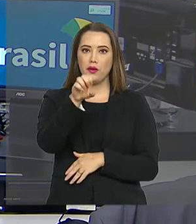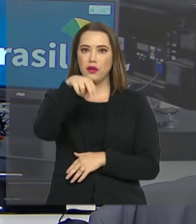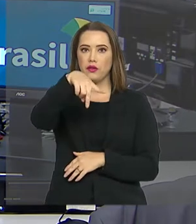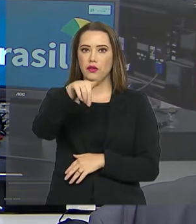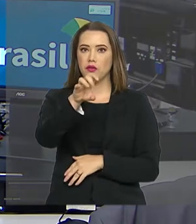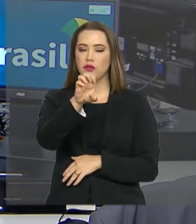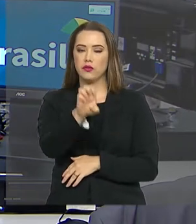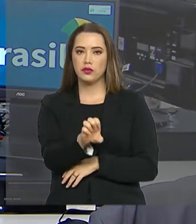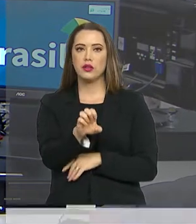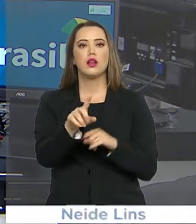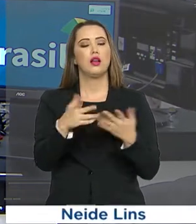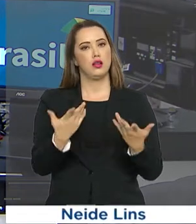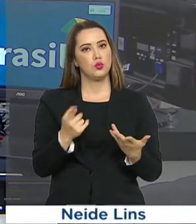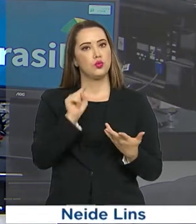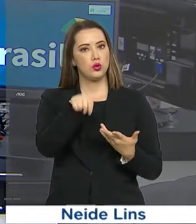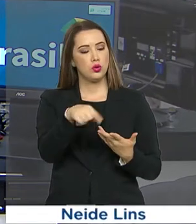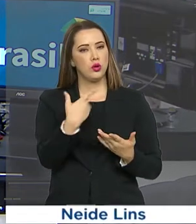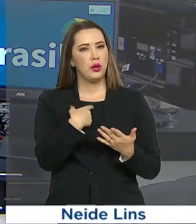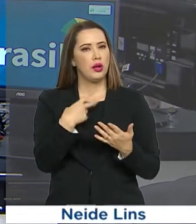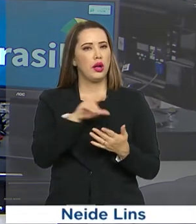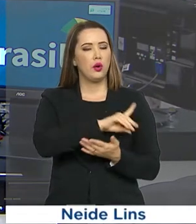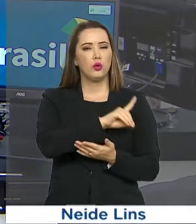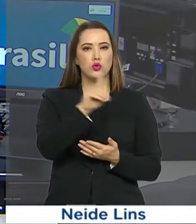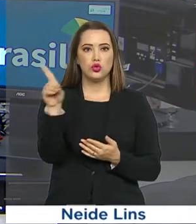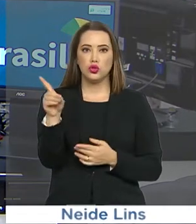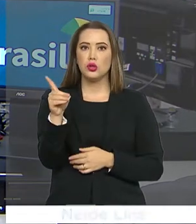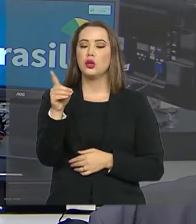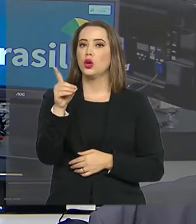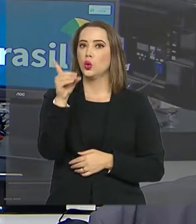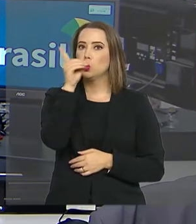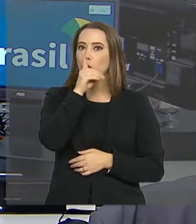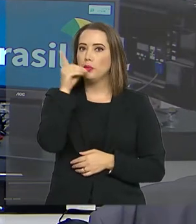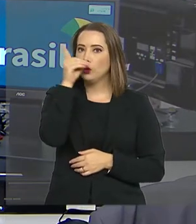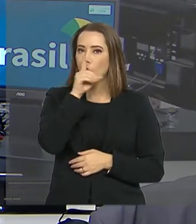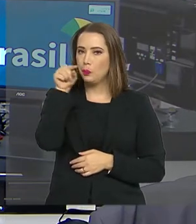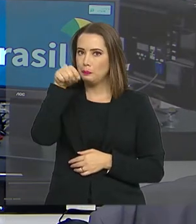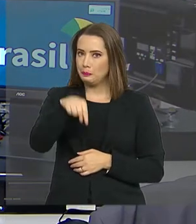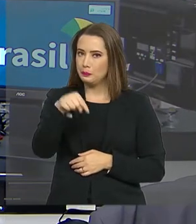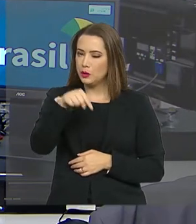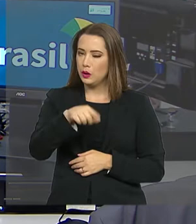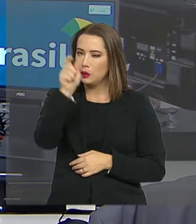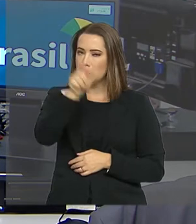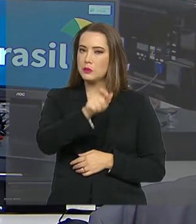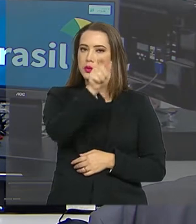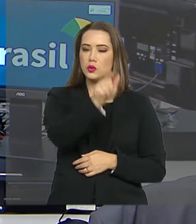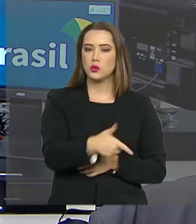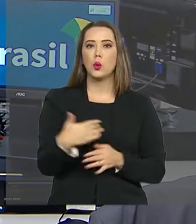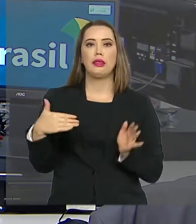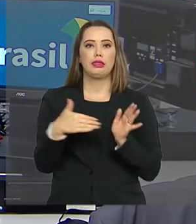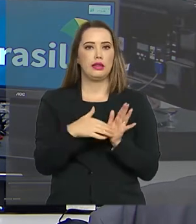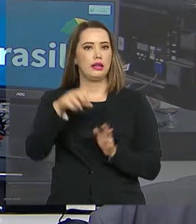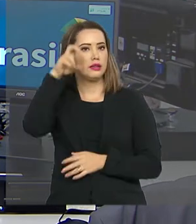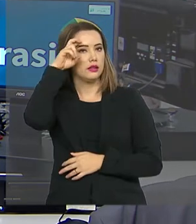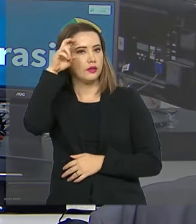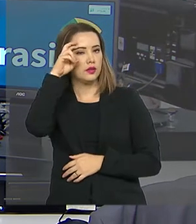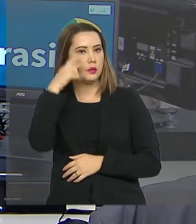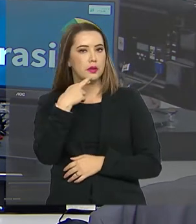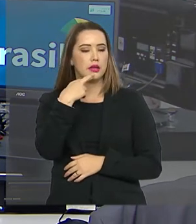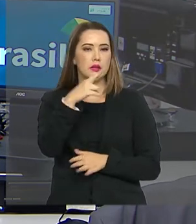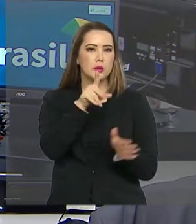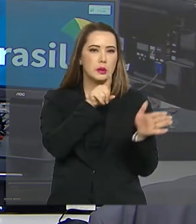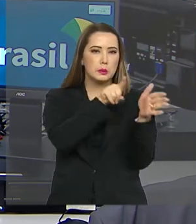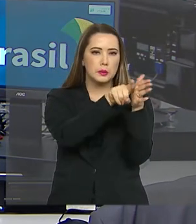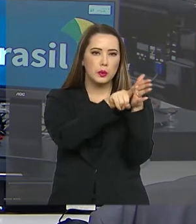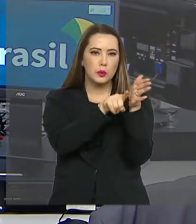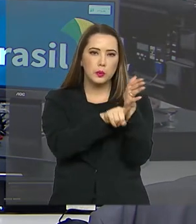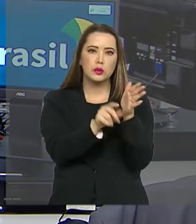Desempenho dos Estudantes. As provas serão realizadas no próximo domingo e os candidatos têm até esta quinta-feira para responder ao